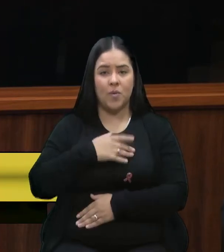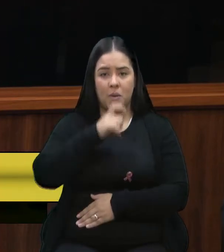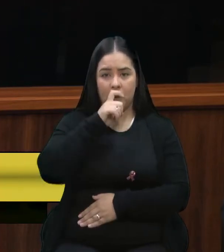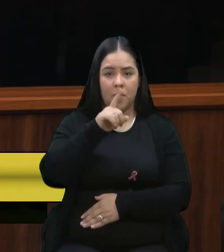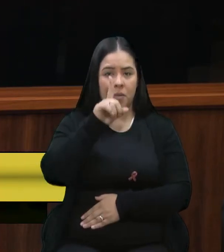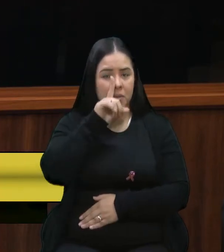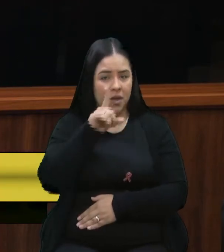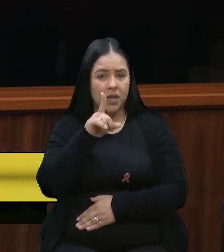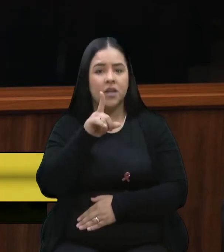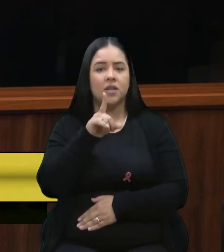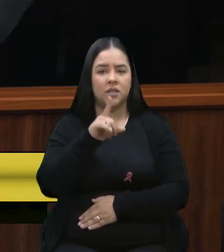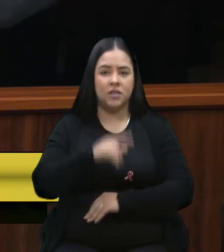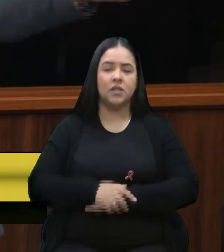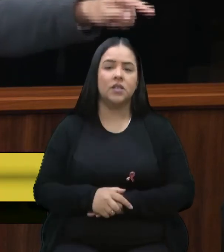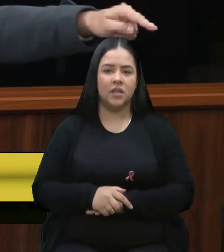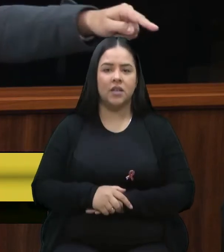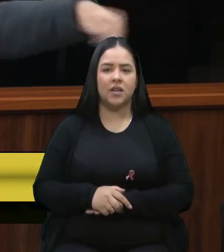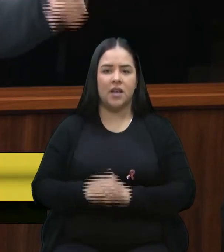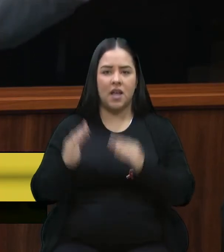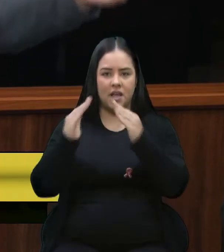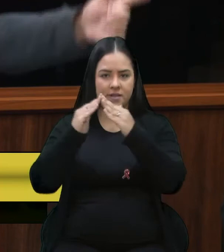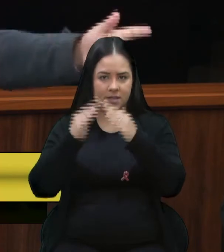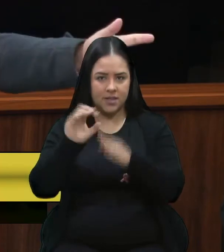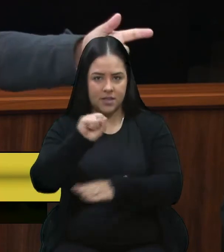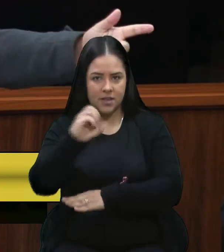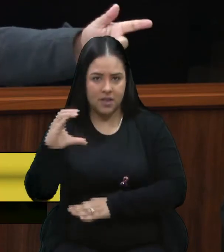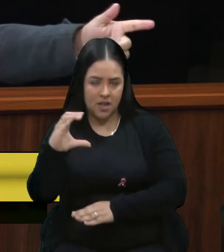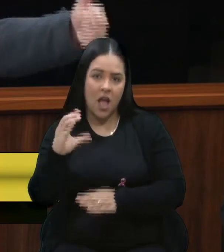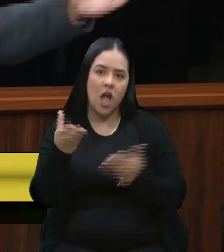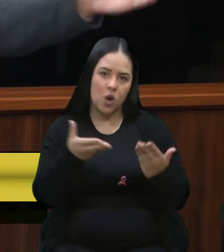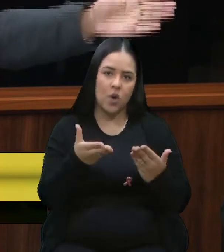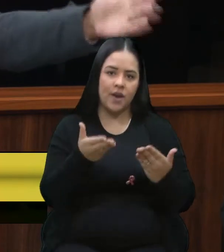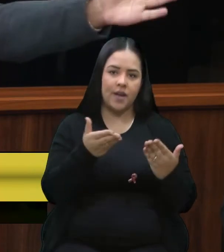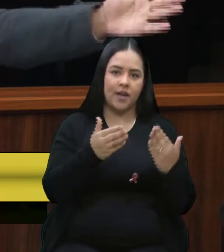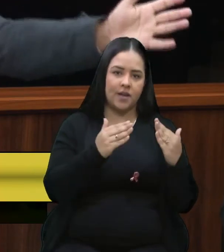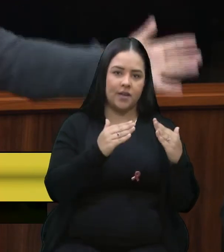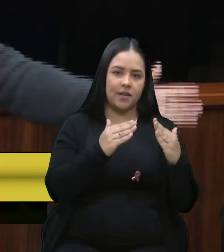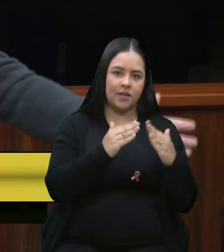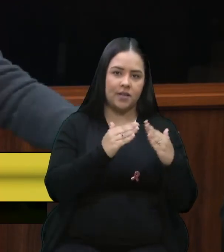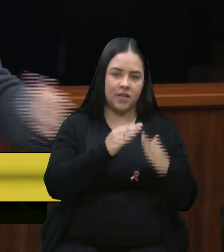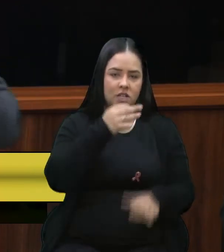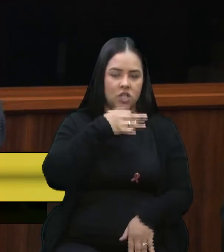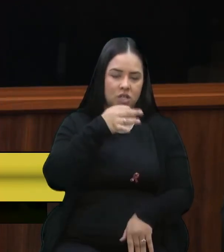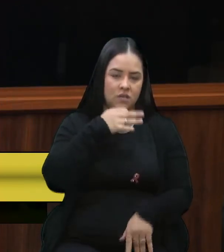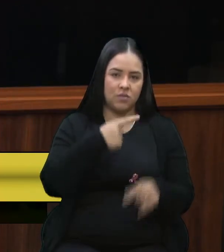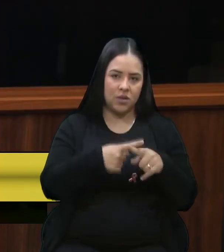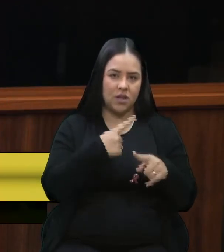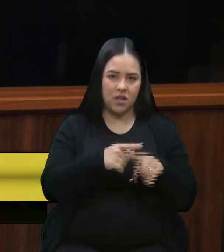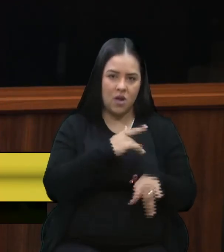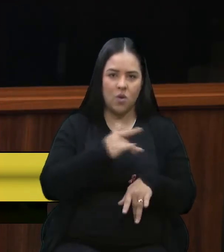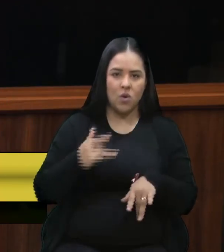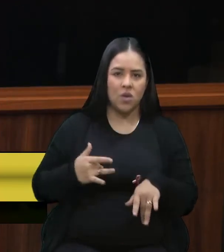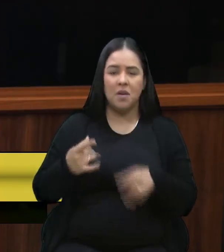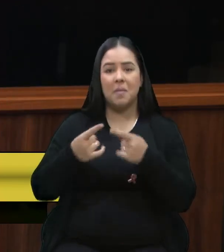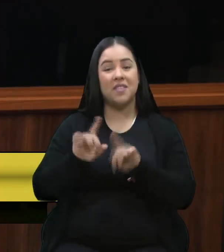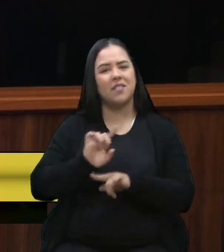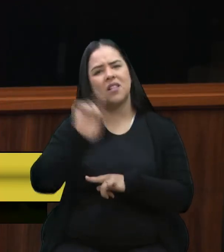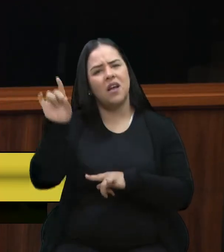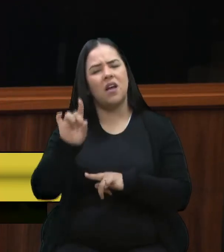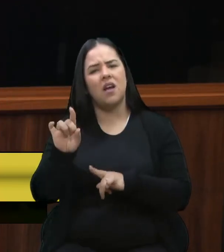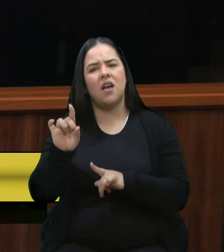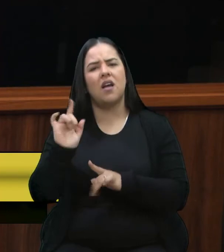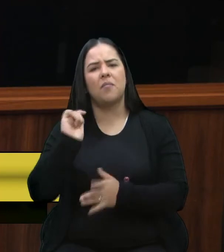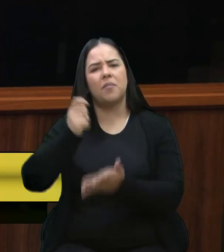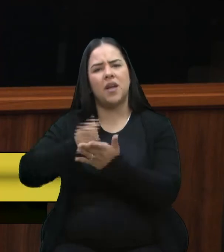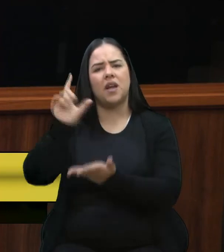lá, estão aqui agora para uma questão de saúde, mas o preço do ICMS é um pouco mais barato, a gasolina é mais barata lá. Mas eu fico aqui pensando,